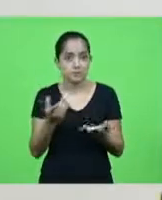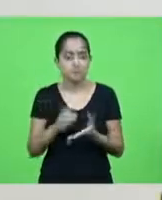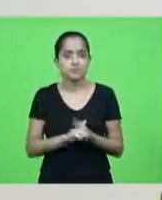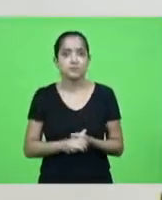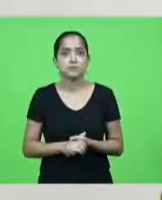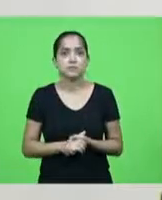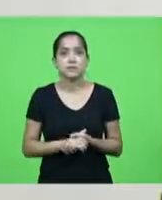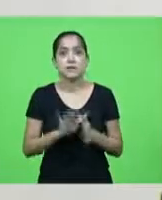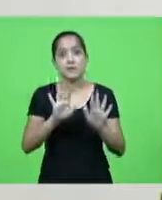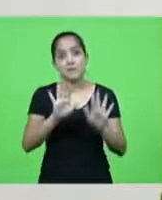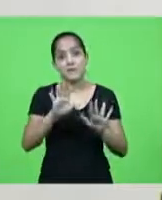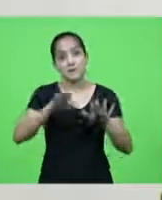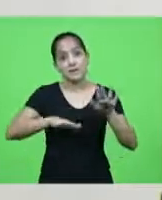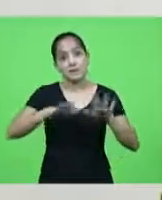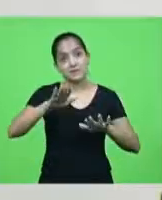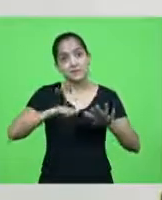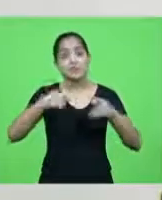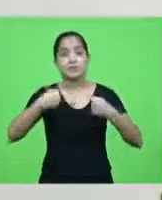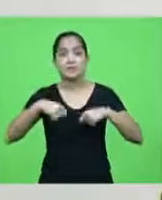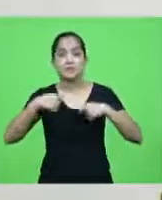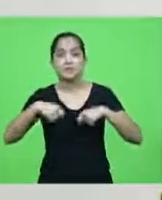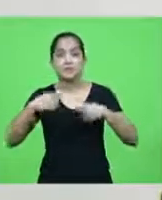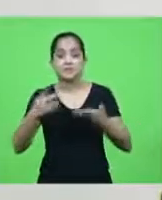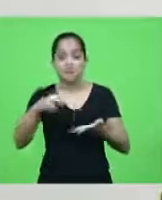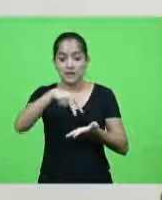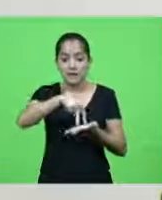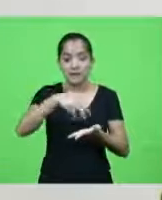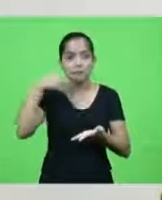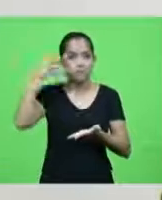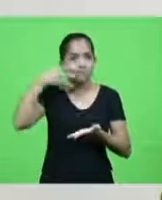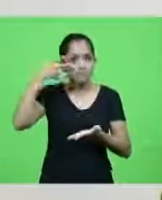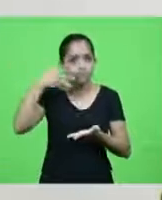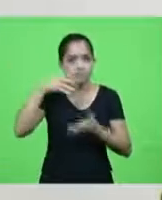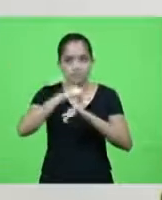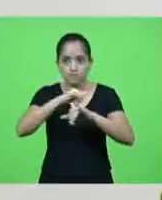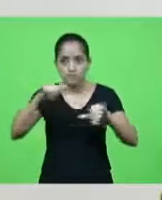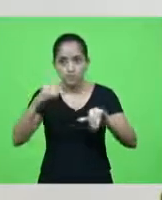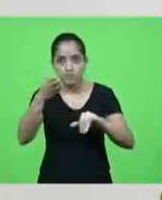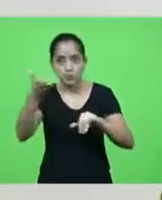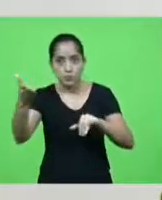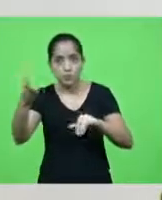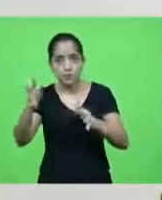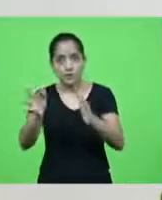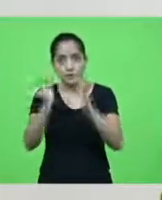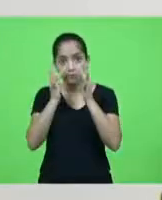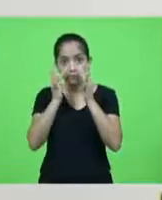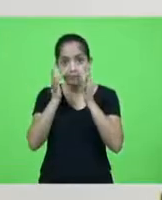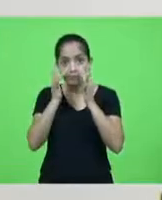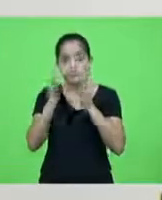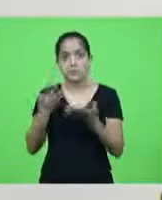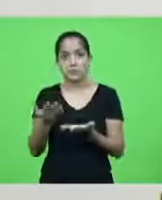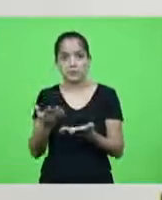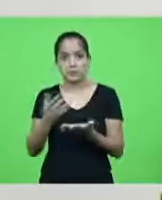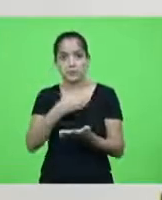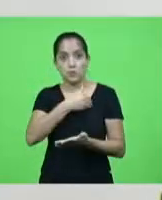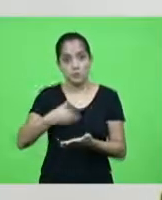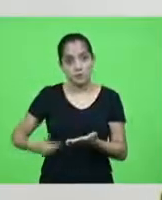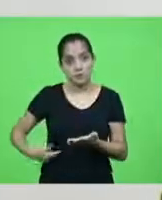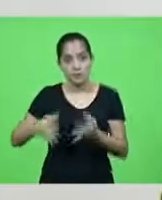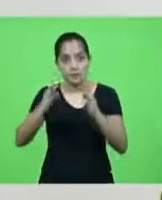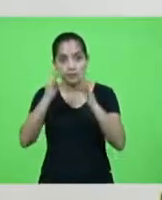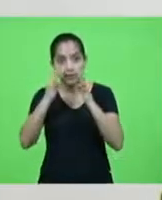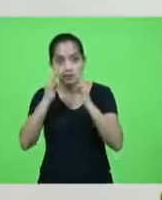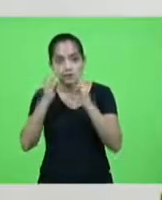mas é que às vezes a gente tem que usar a tribuna aqui para o governo ouvir porque às vezes faz ouvir de